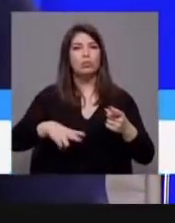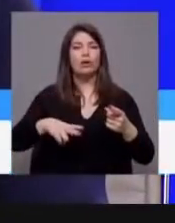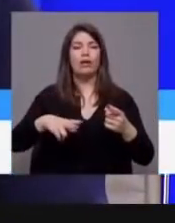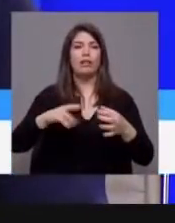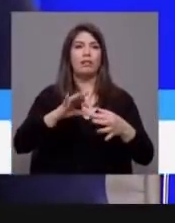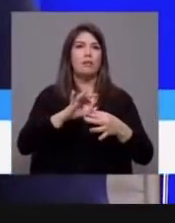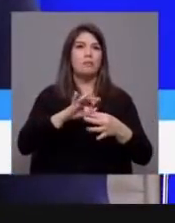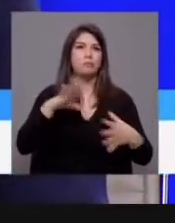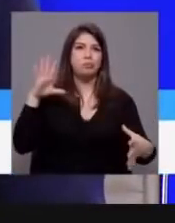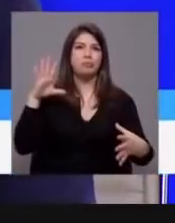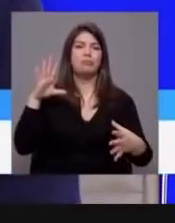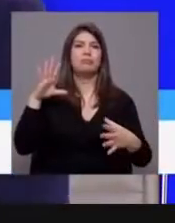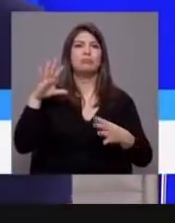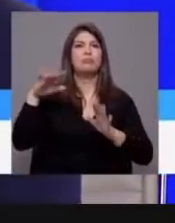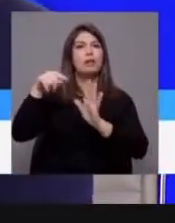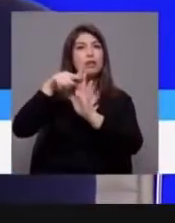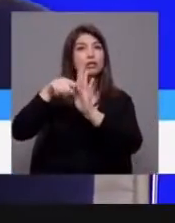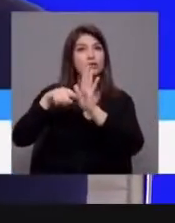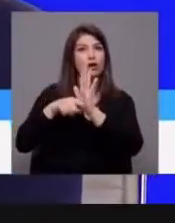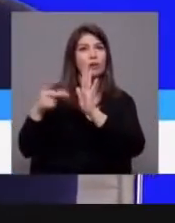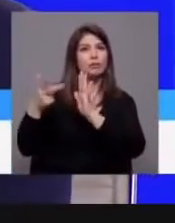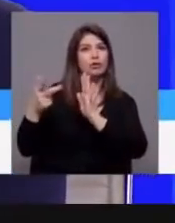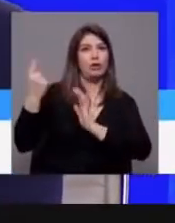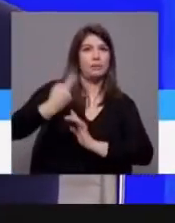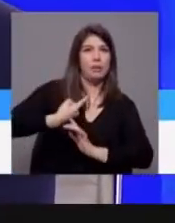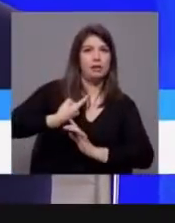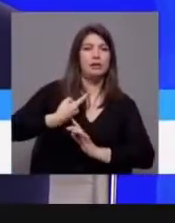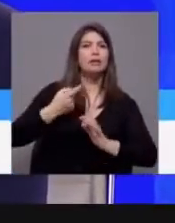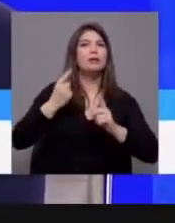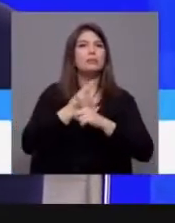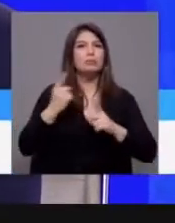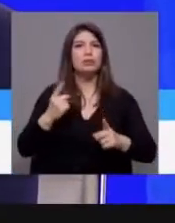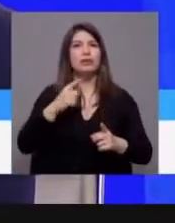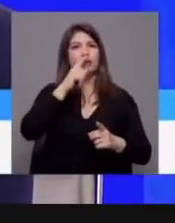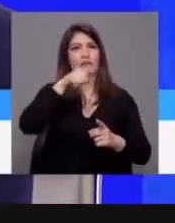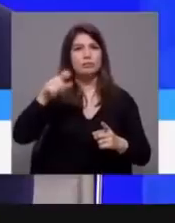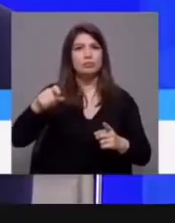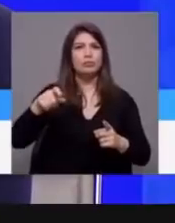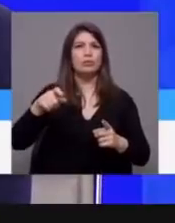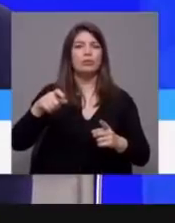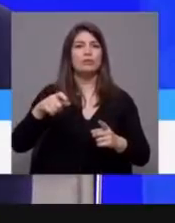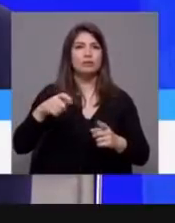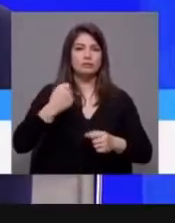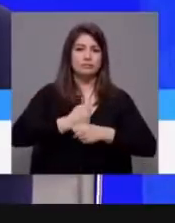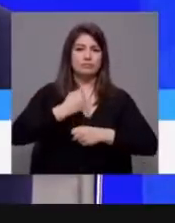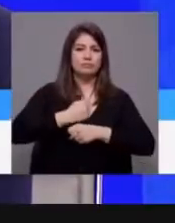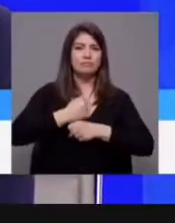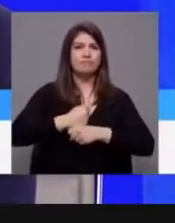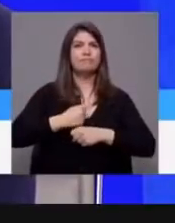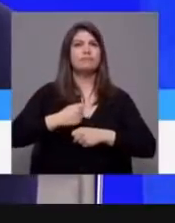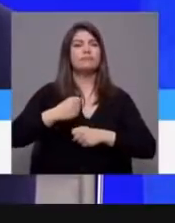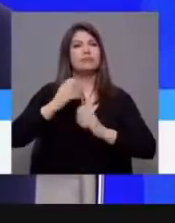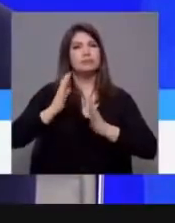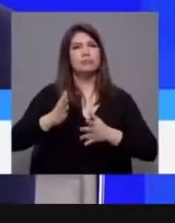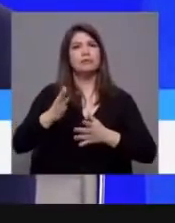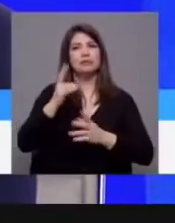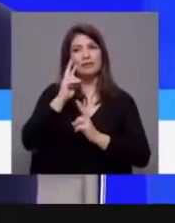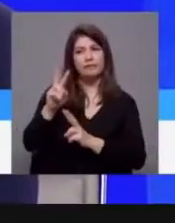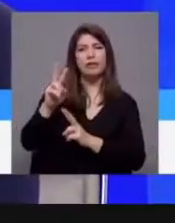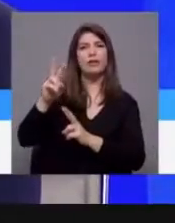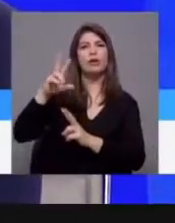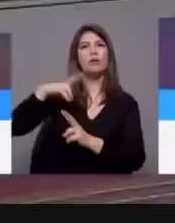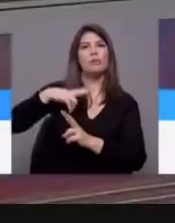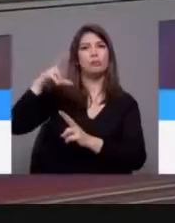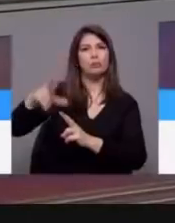pesam sobre os salários. Porque nós precisamos… Tem que passar. Tem passar a palavra, palavra, Catarina Martins. Cita-me que Portugal é um país que as respeita e respeita o salário médio.